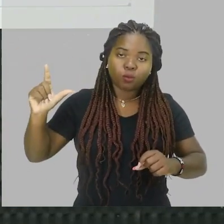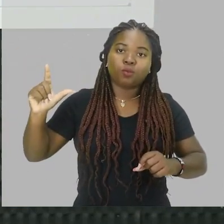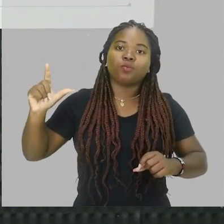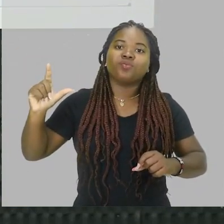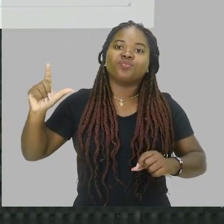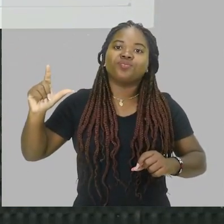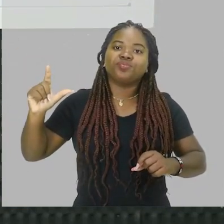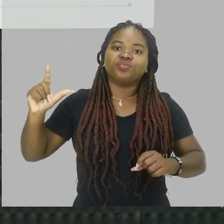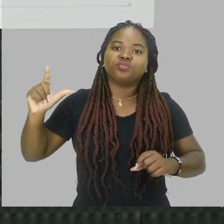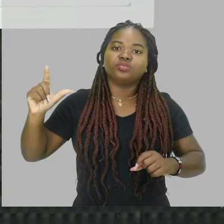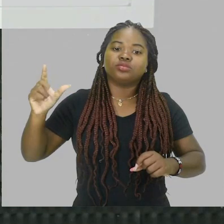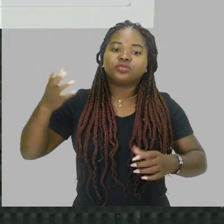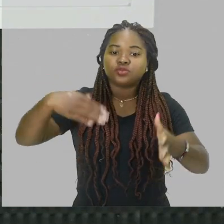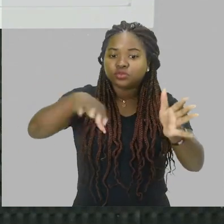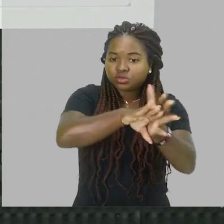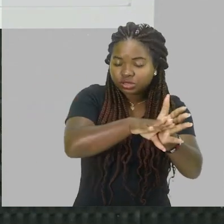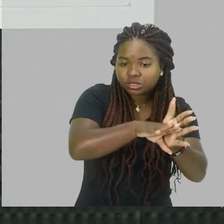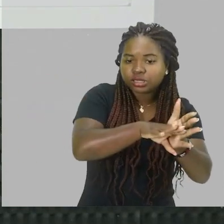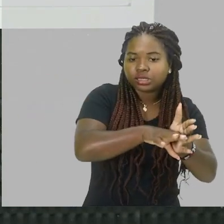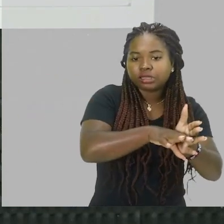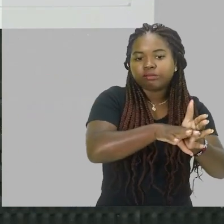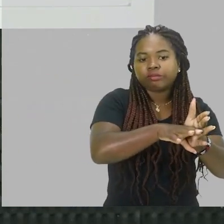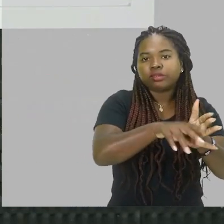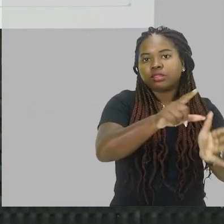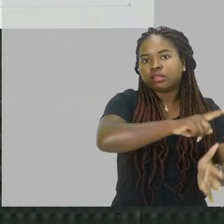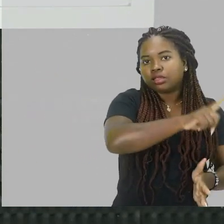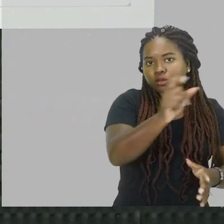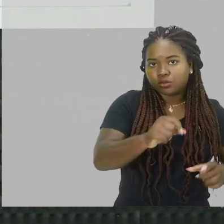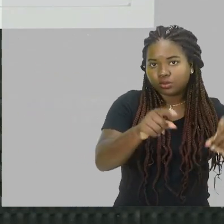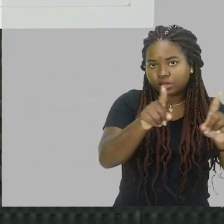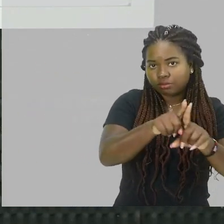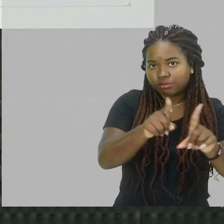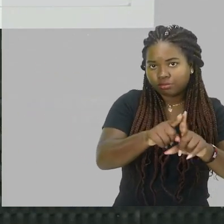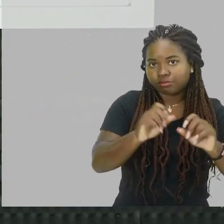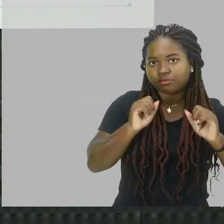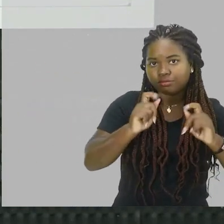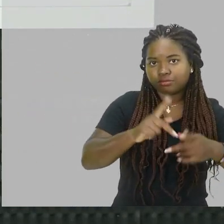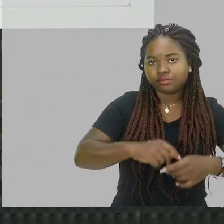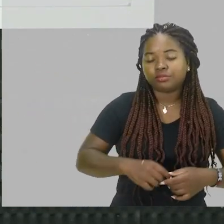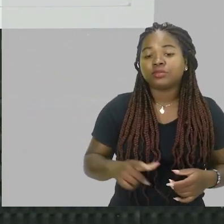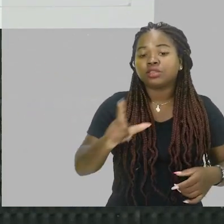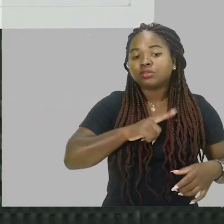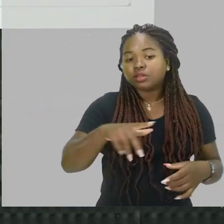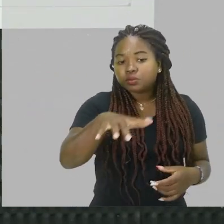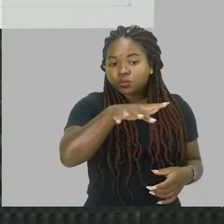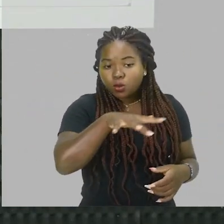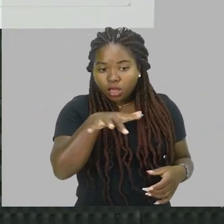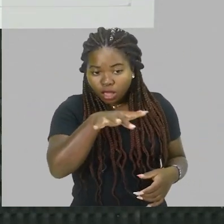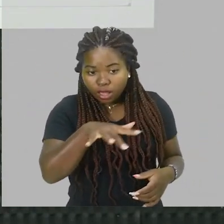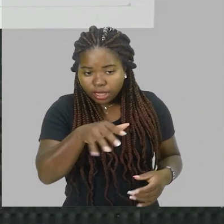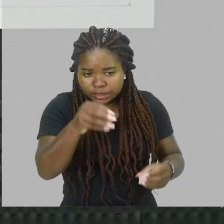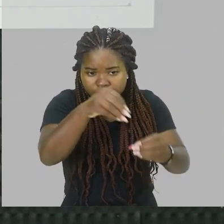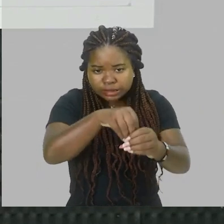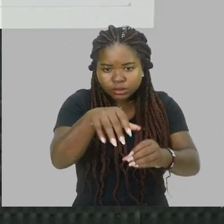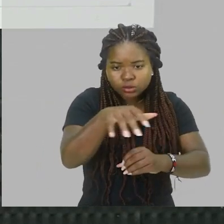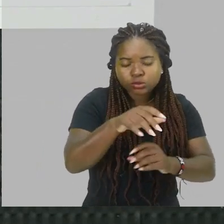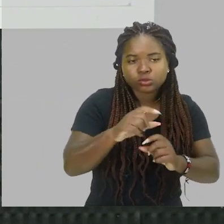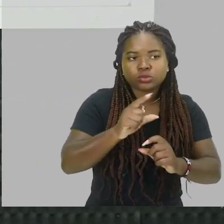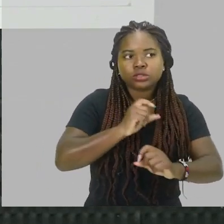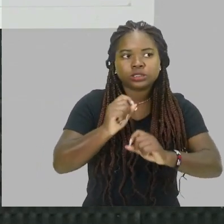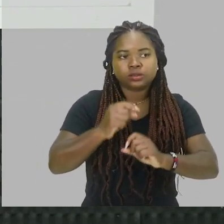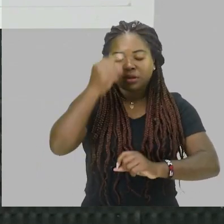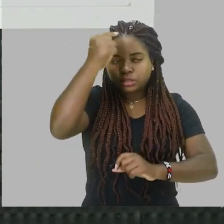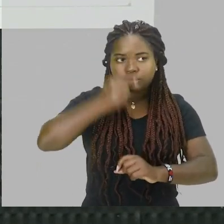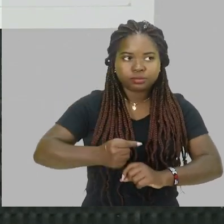também nas fronteiras da Lua. Então nós vamos ter aqui áreas em que nós vamos, né, dentro desse espaço aqui,